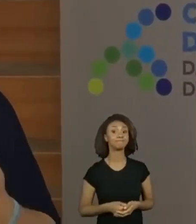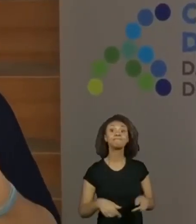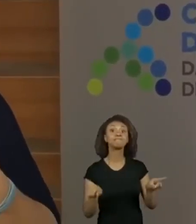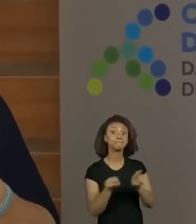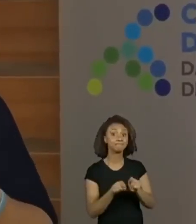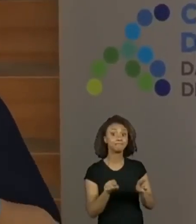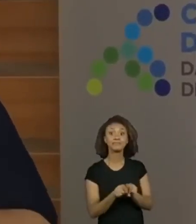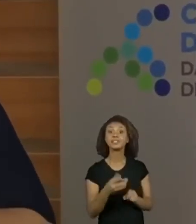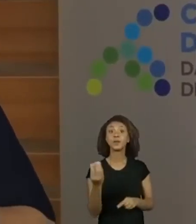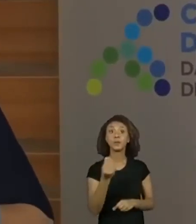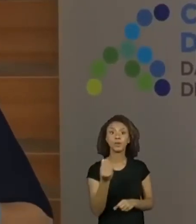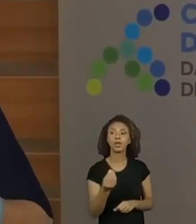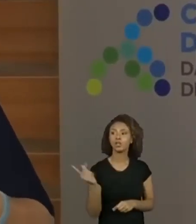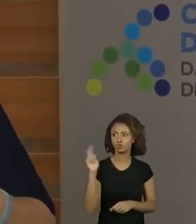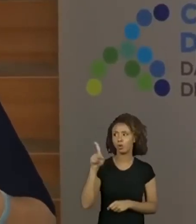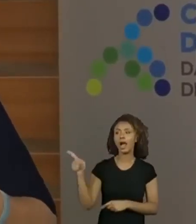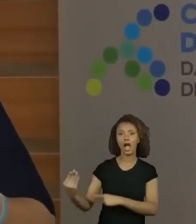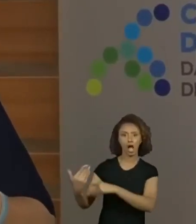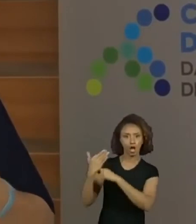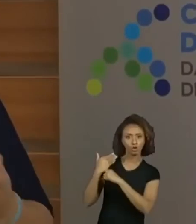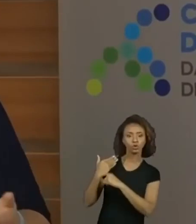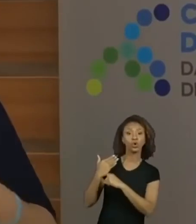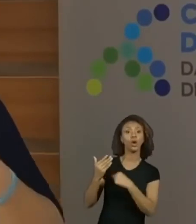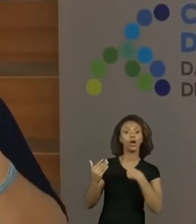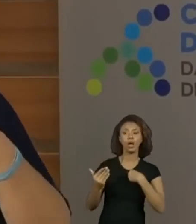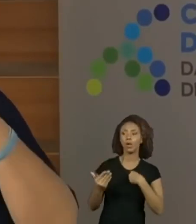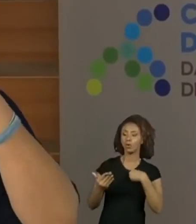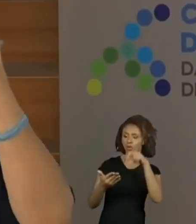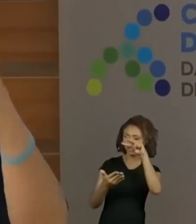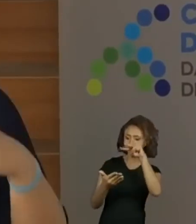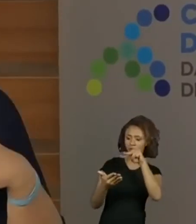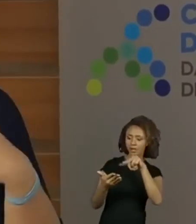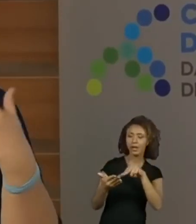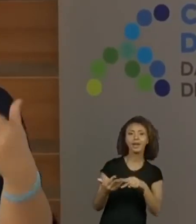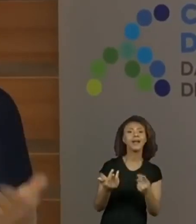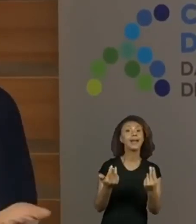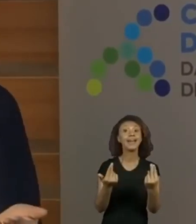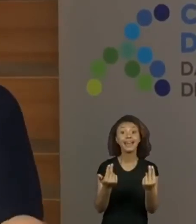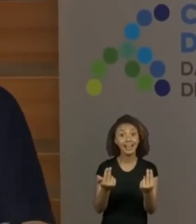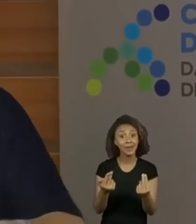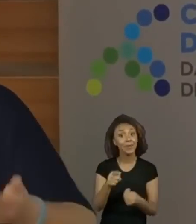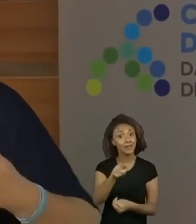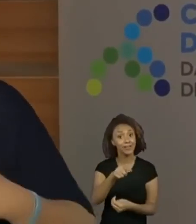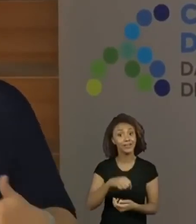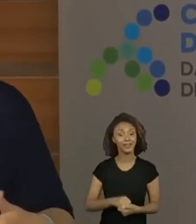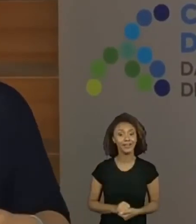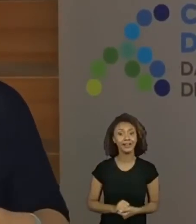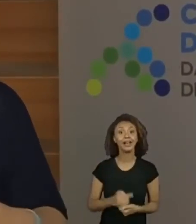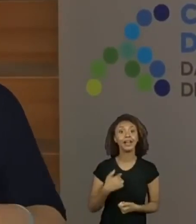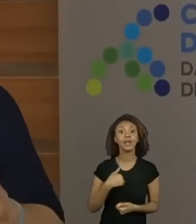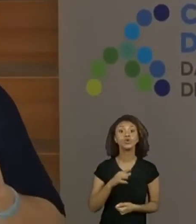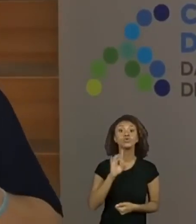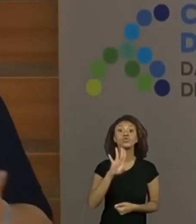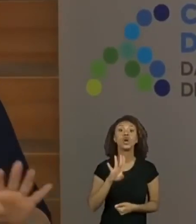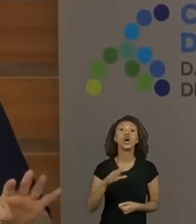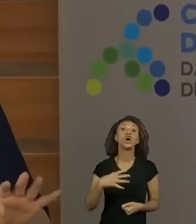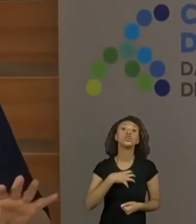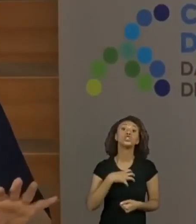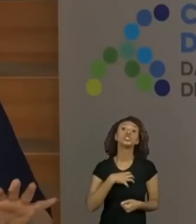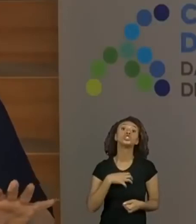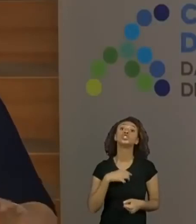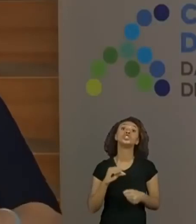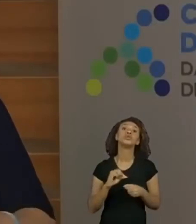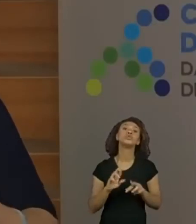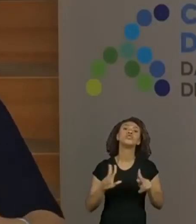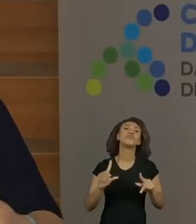contribuíram para a nossa aula, eu também estava lendo. Eu fiz a mesma situação que vocês vão fazer. Eu só usei um recurso diferente, que é o meu tablet.